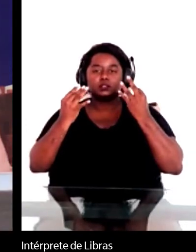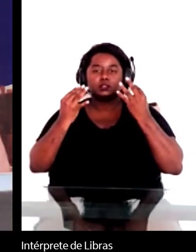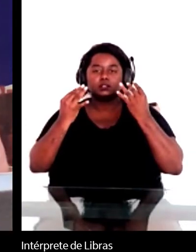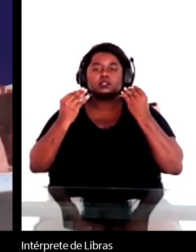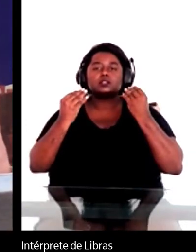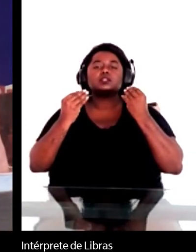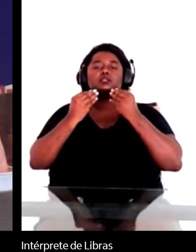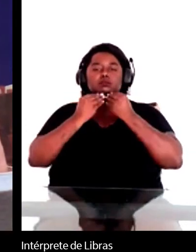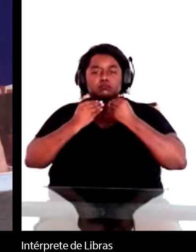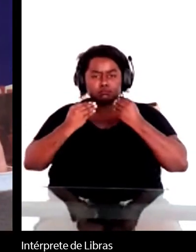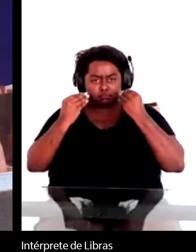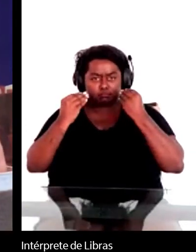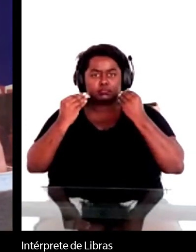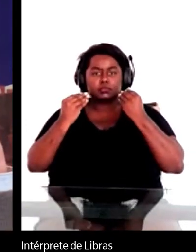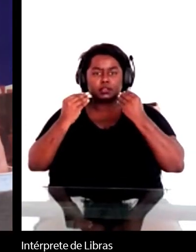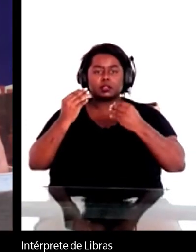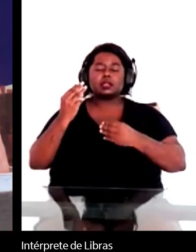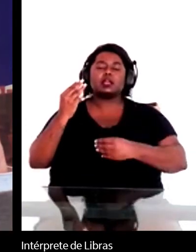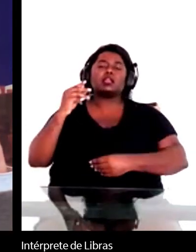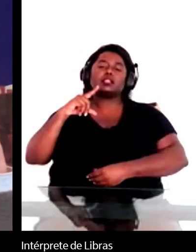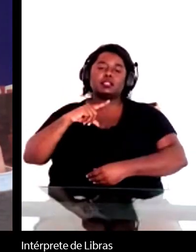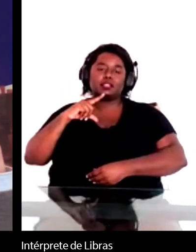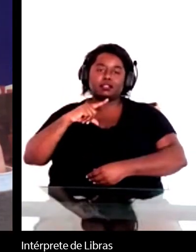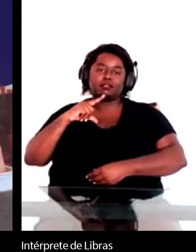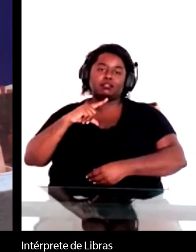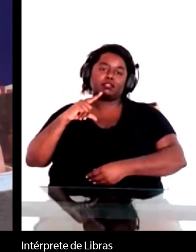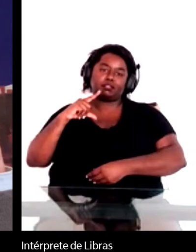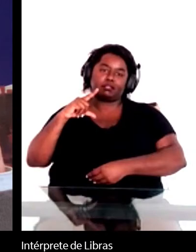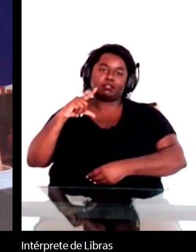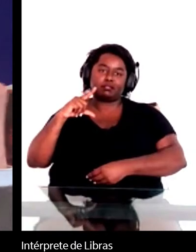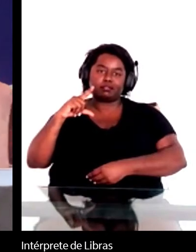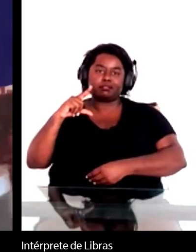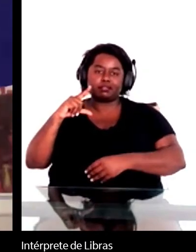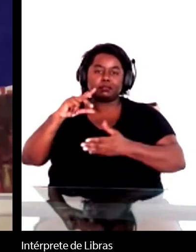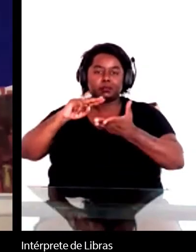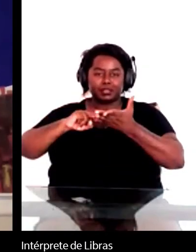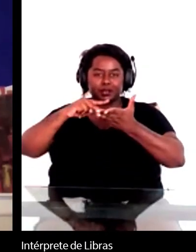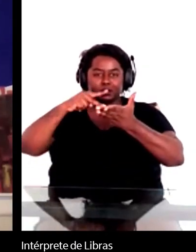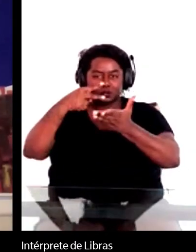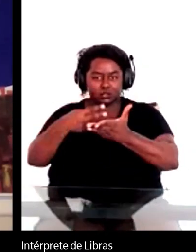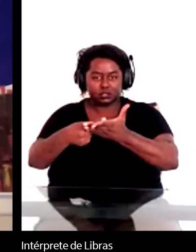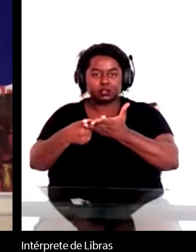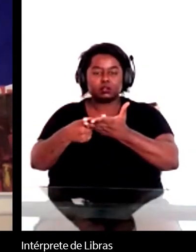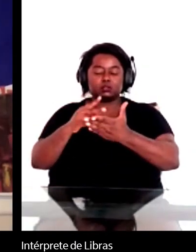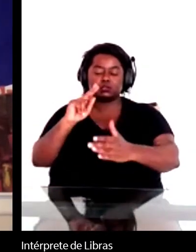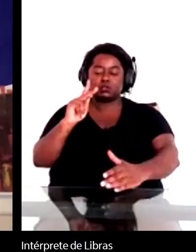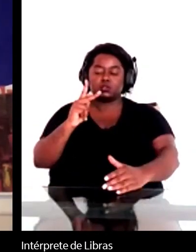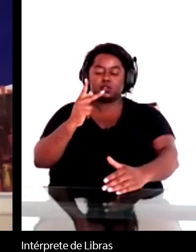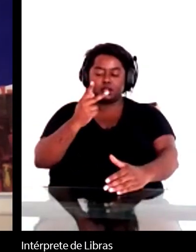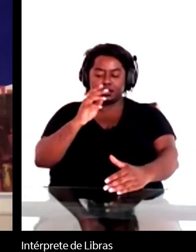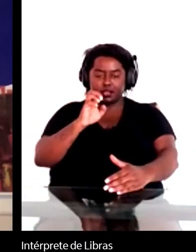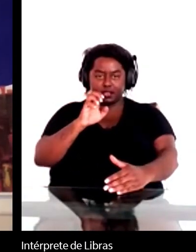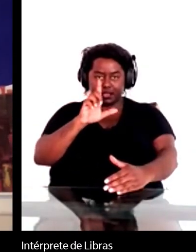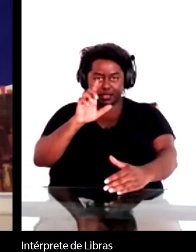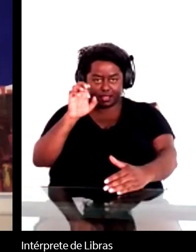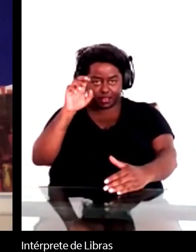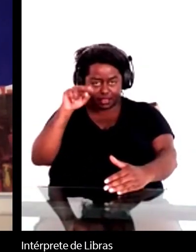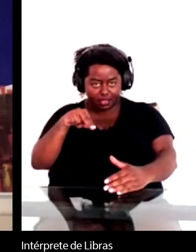Conselheiro Aires, Memorial de Aires. Tem uma tradução de Helen Caldwell publicada em